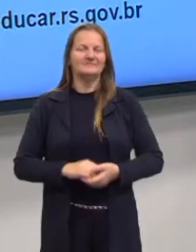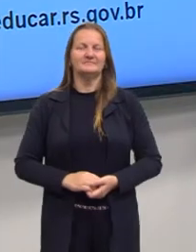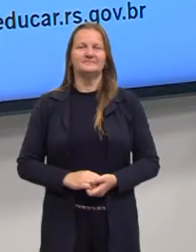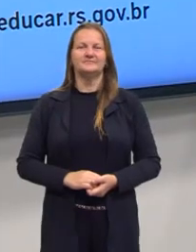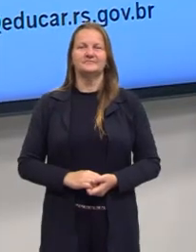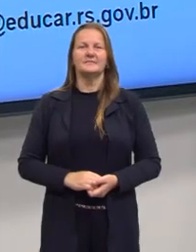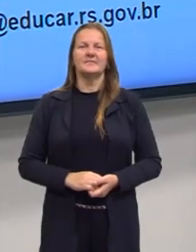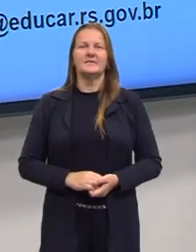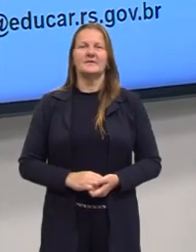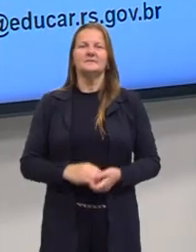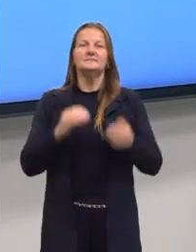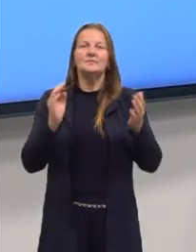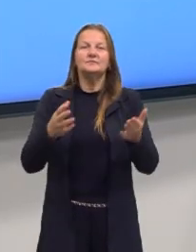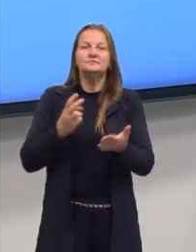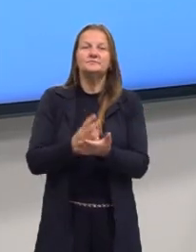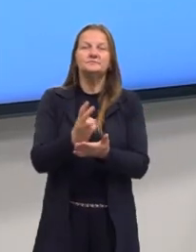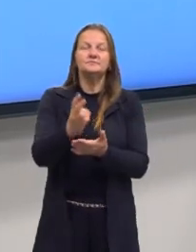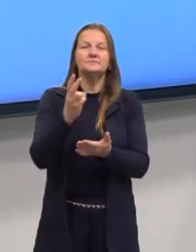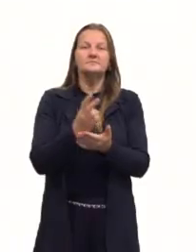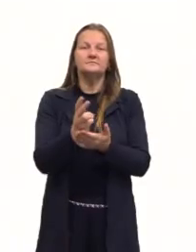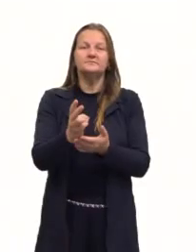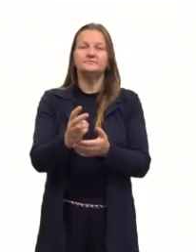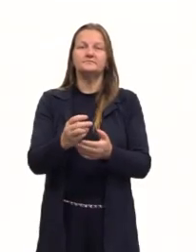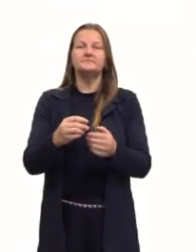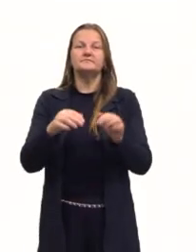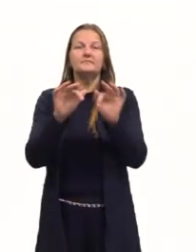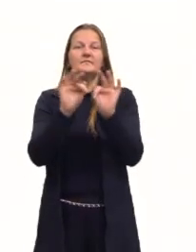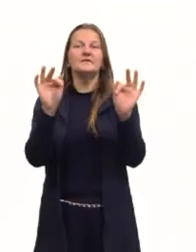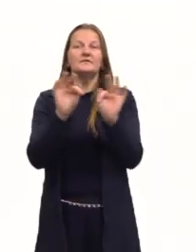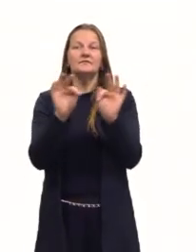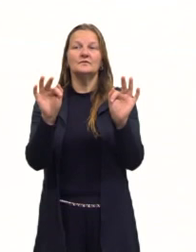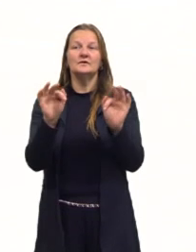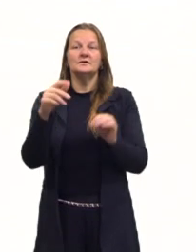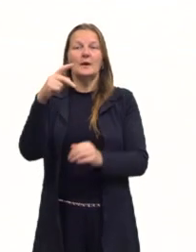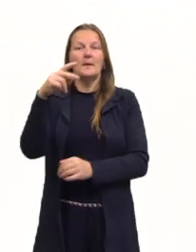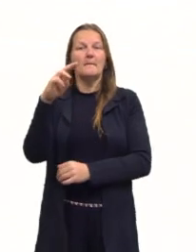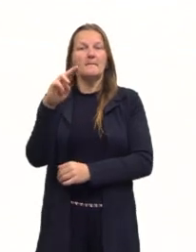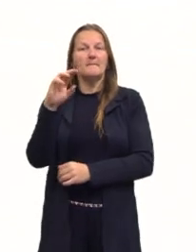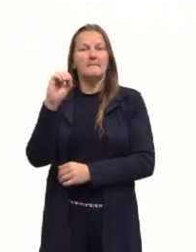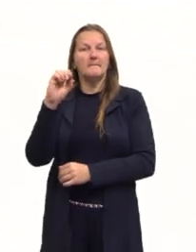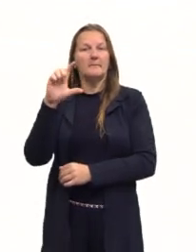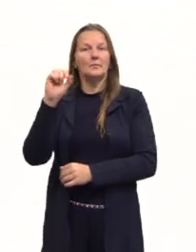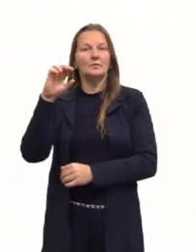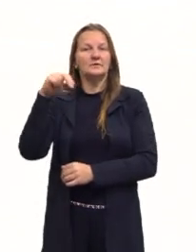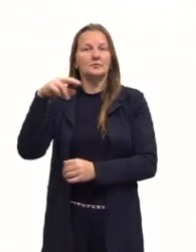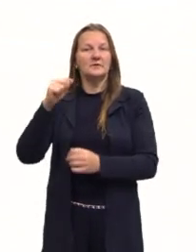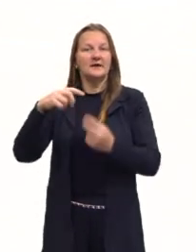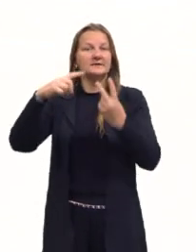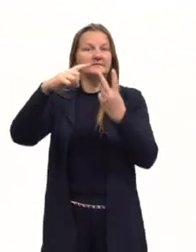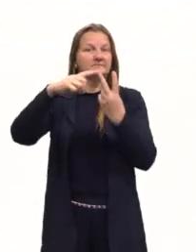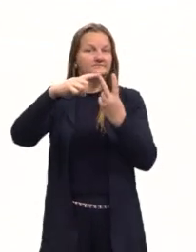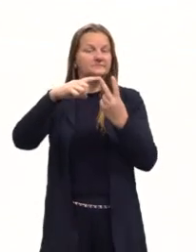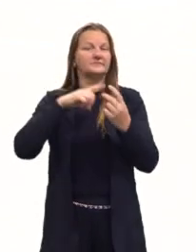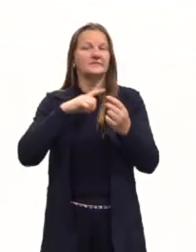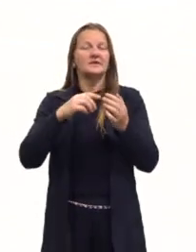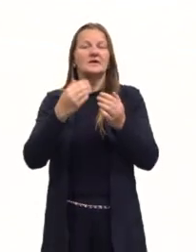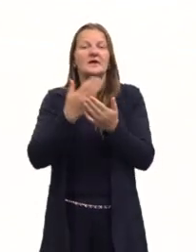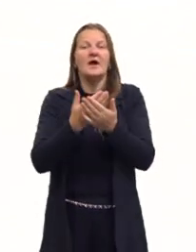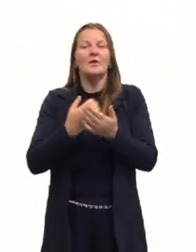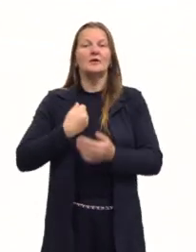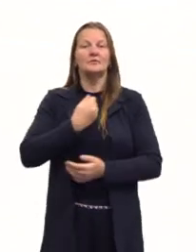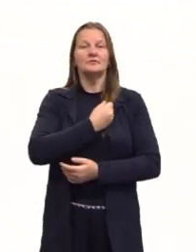Então nós vamos dar continuidade aí nas funções polinomiais de segundo grau. Nossa aula então de número